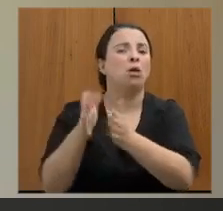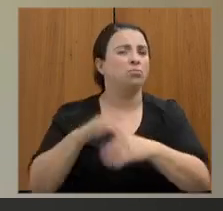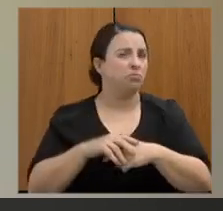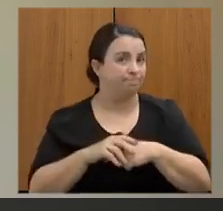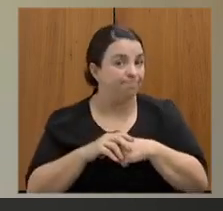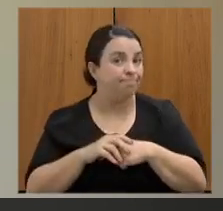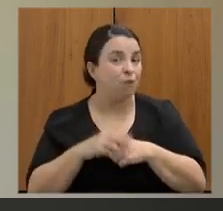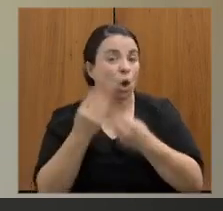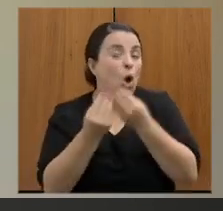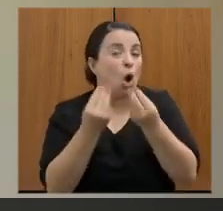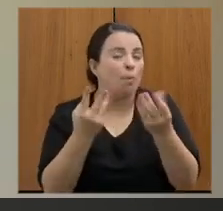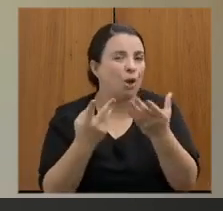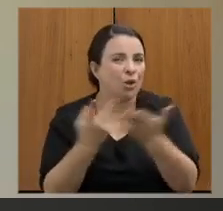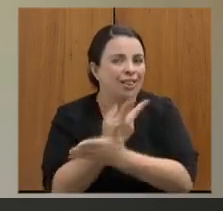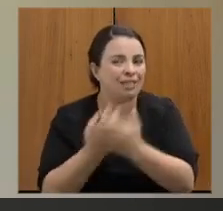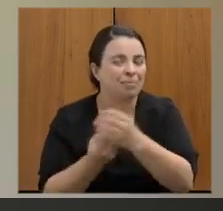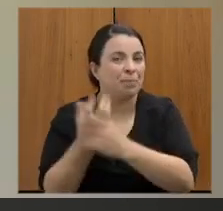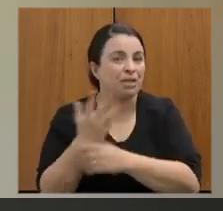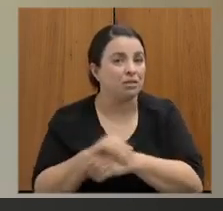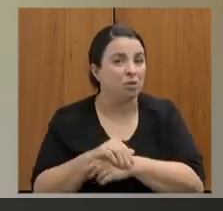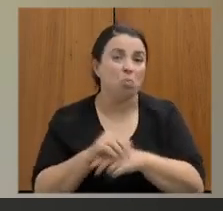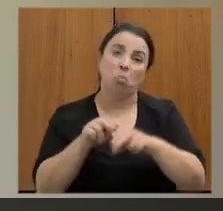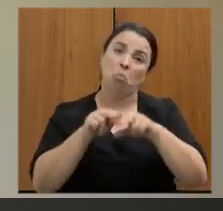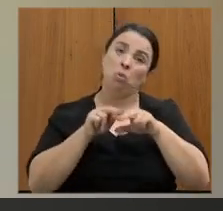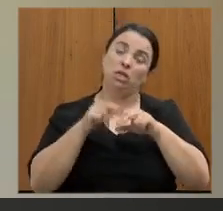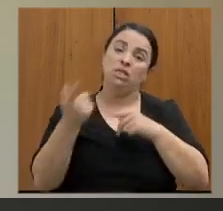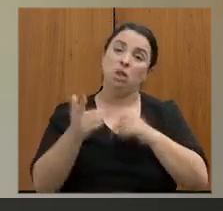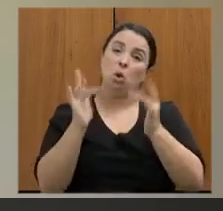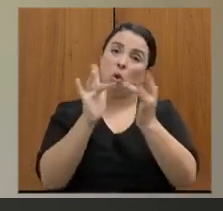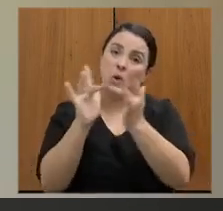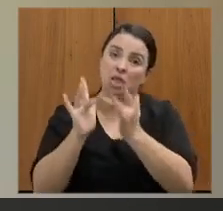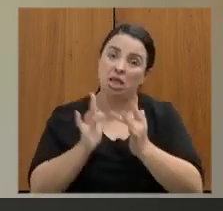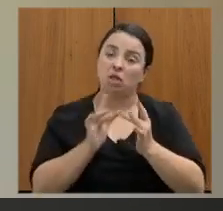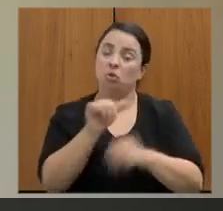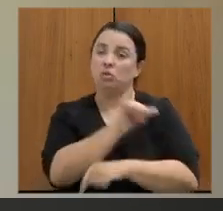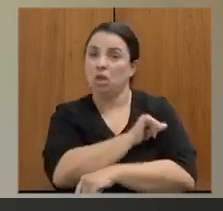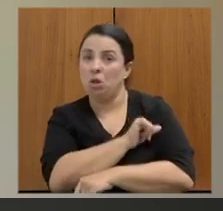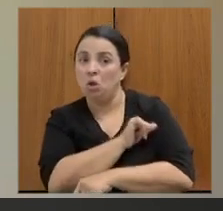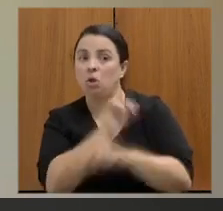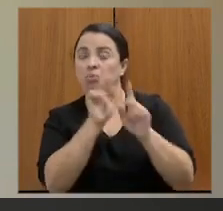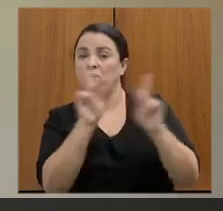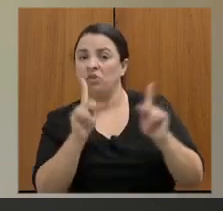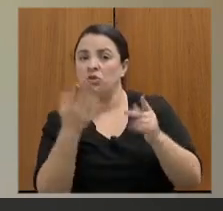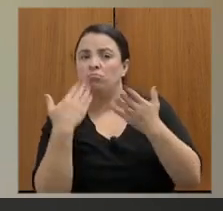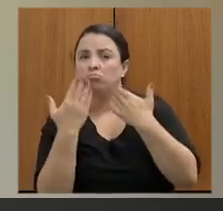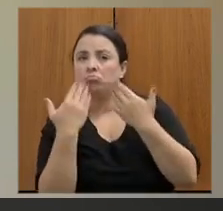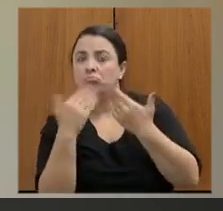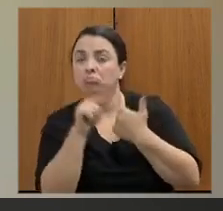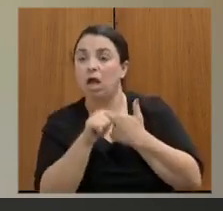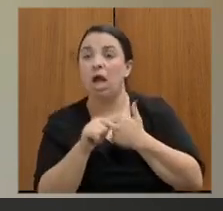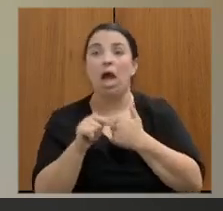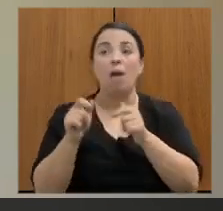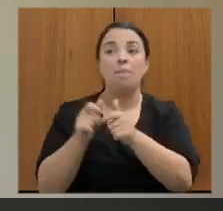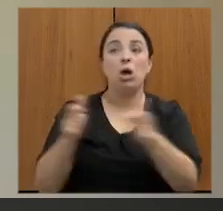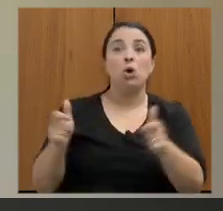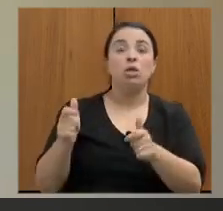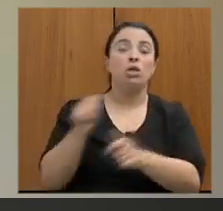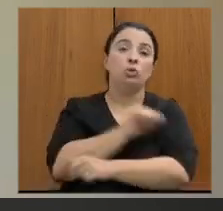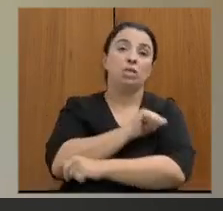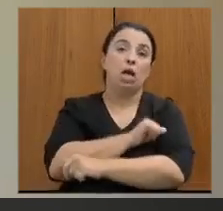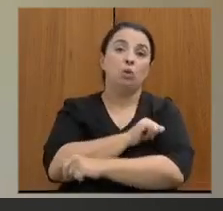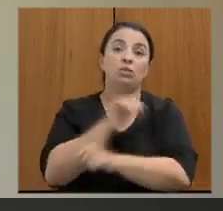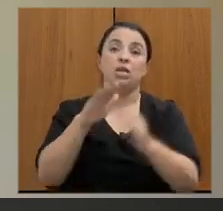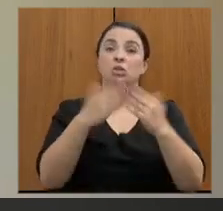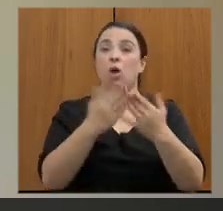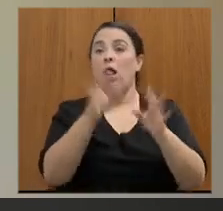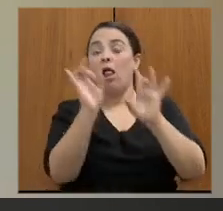contato com esses alunos em contato com os professores e com os diversos pais muitos alunos abandonaram a escola porque eles